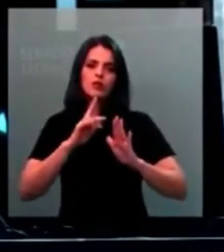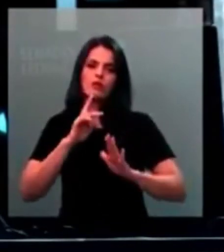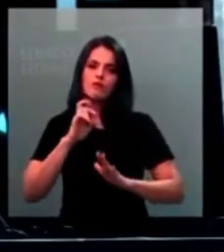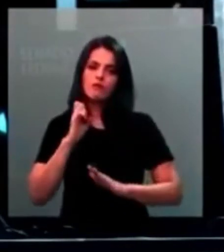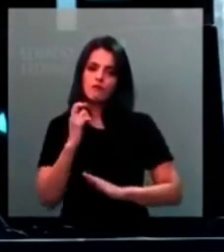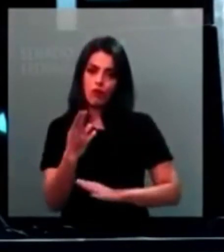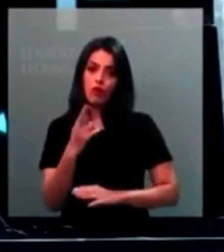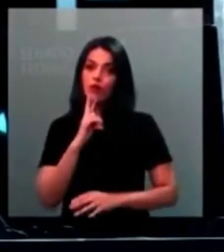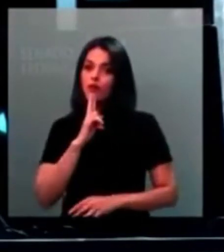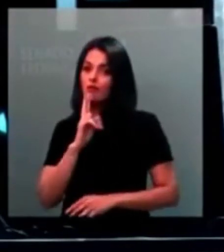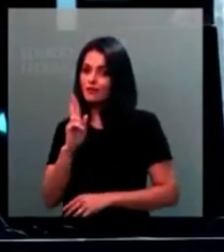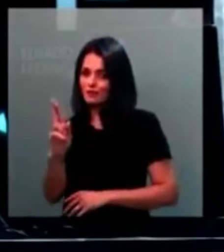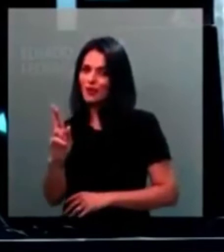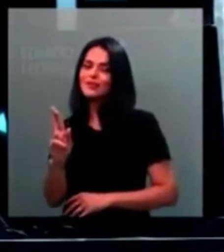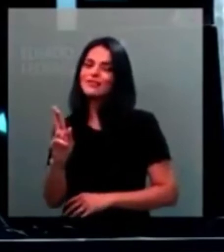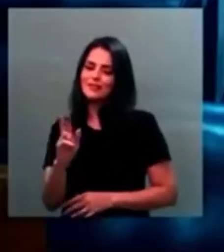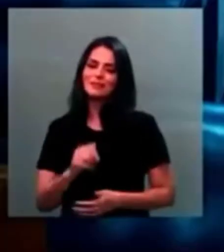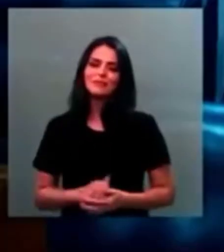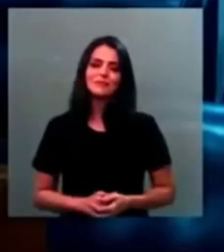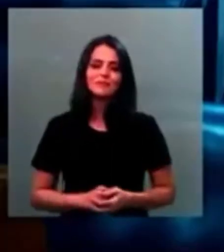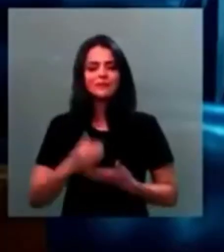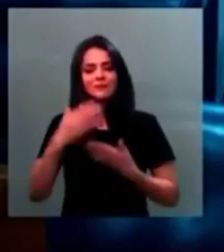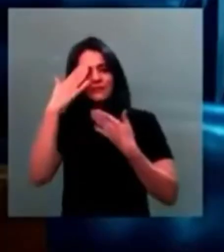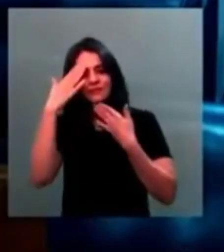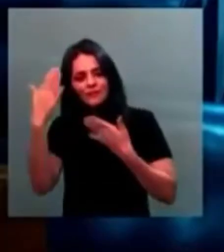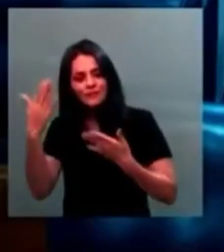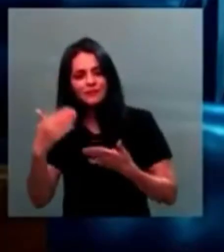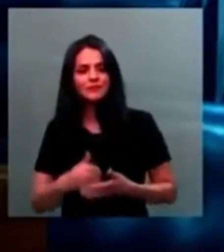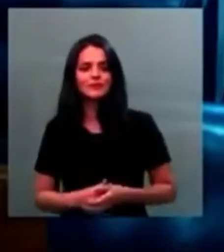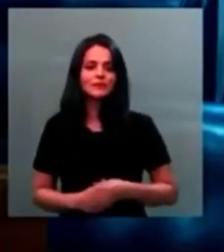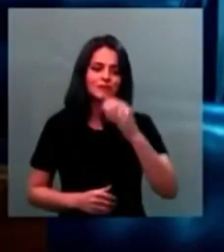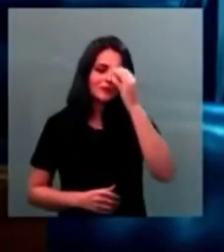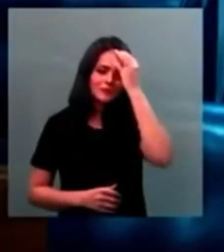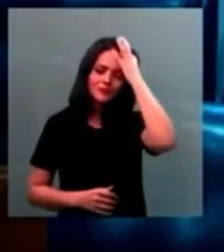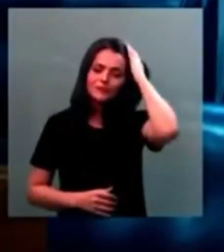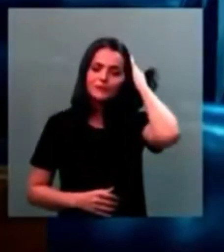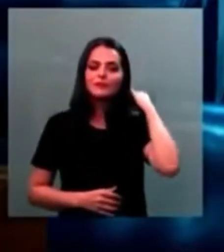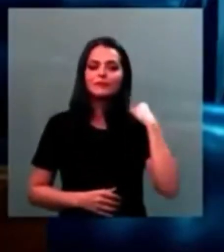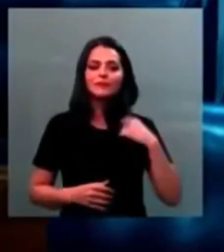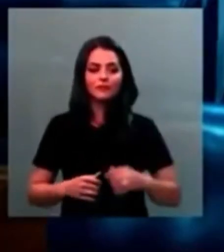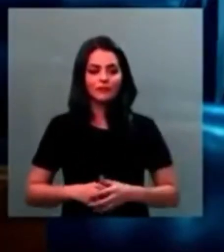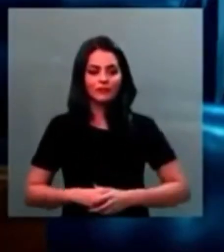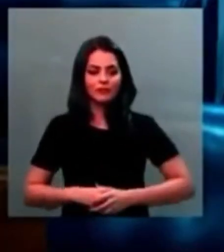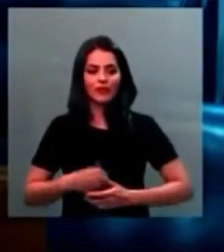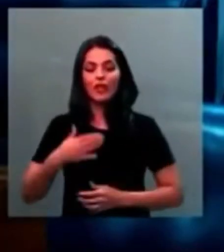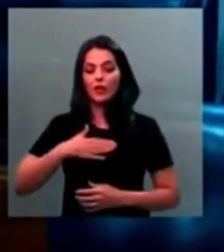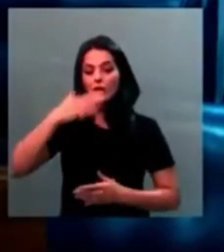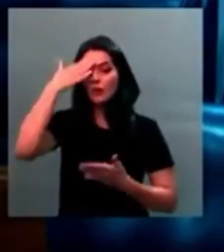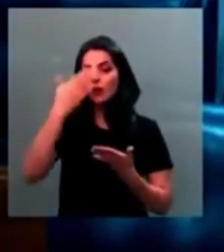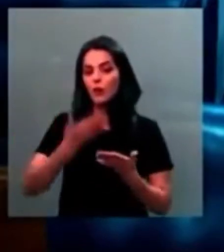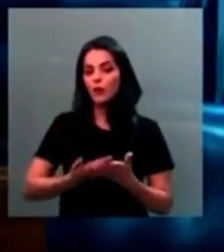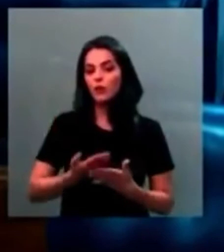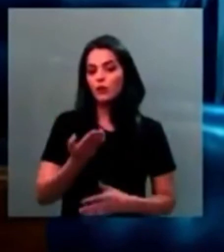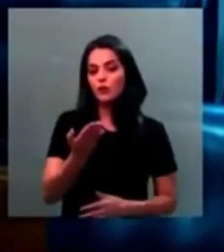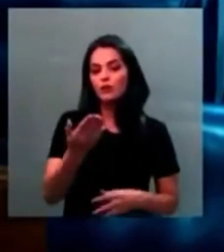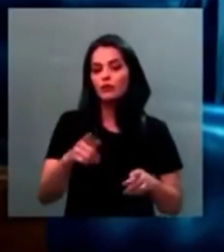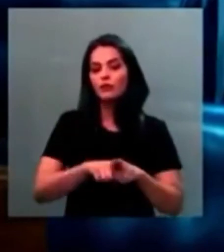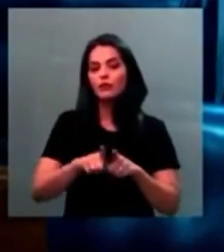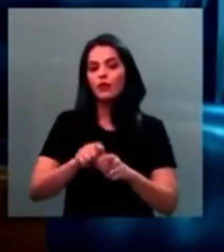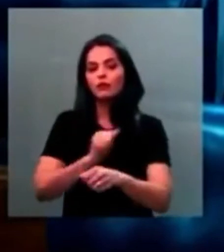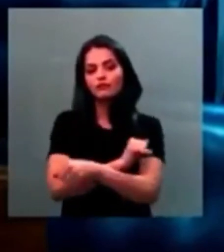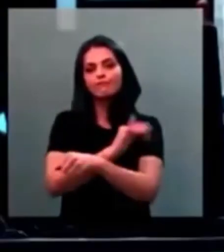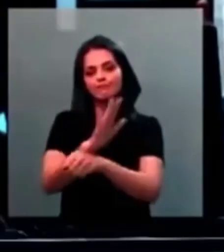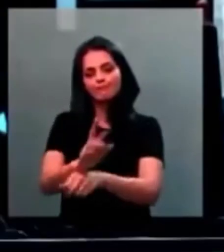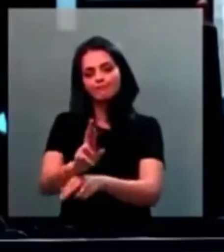decidi-la fundamentadamente. Muito obrigado, senador A excelência conta com a minha confiança e com a esperança.